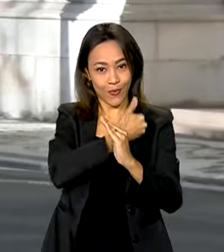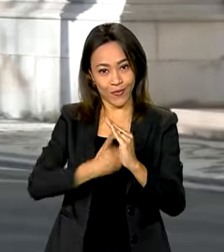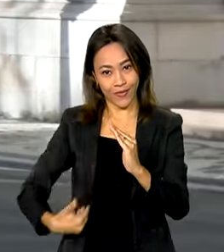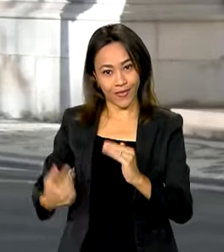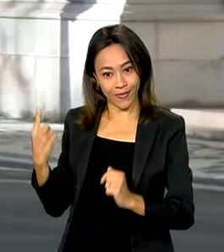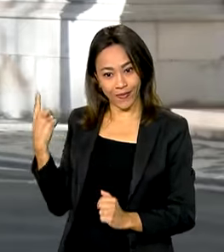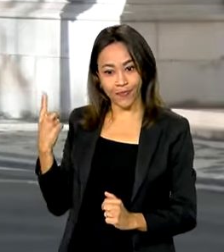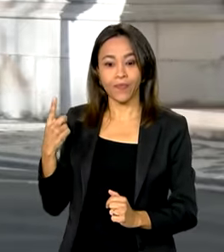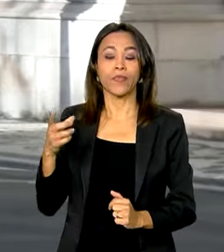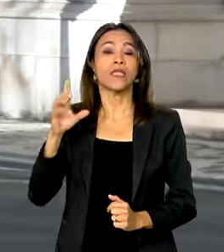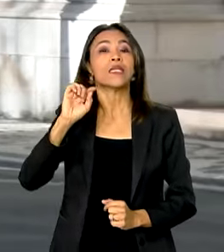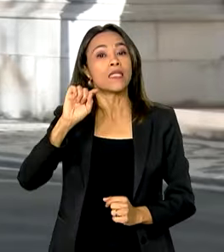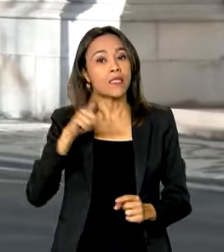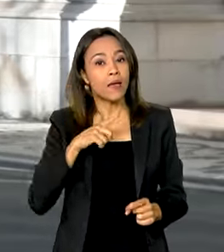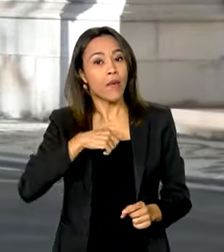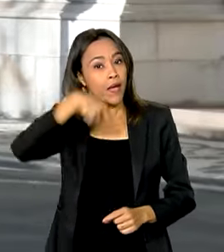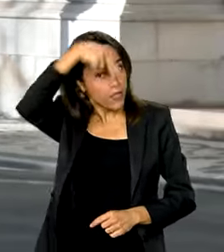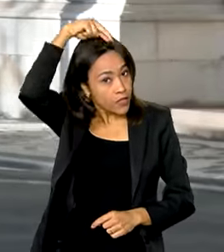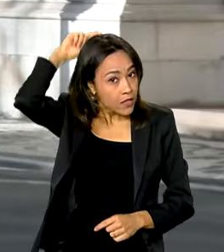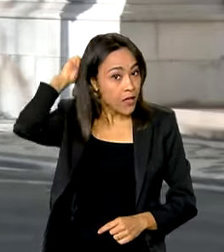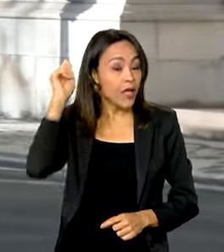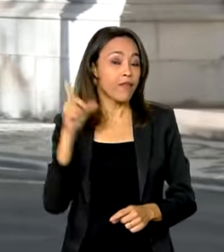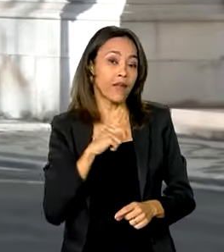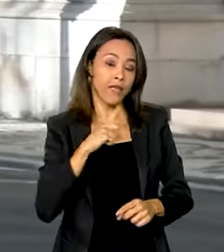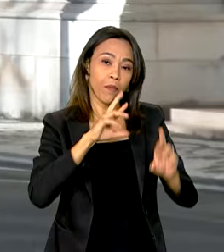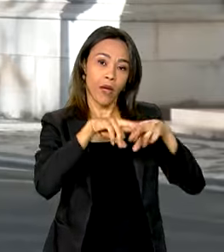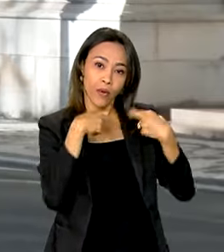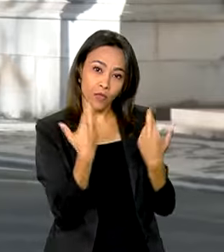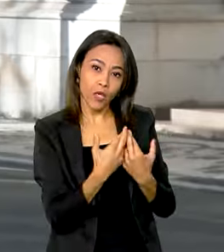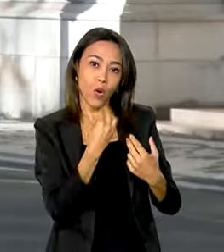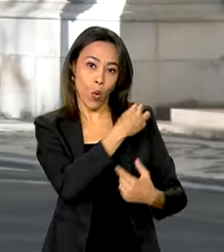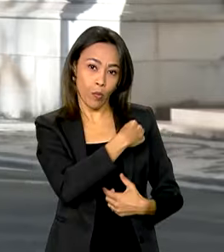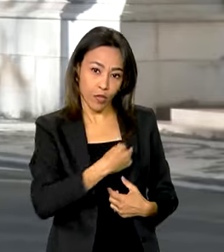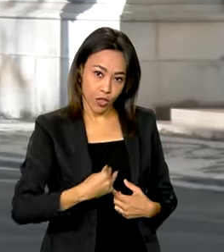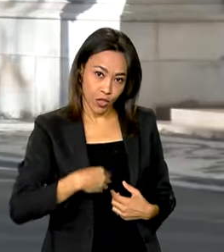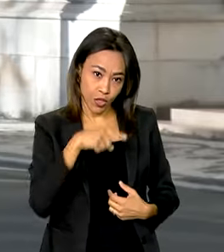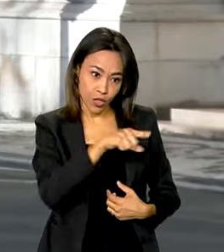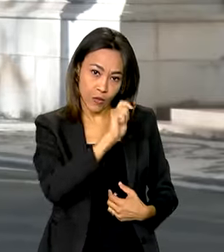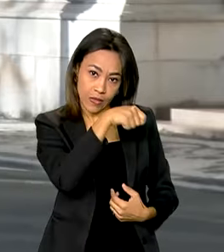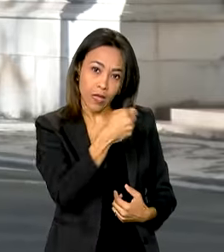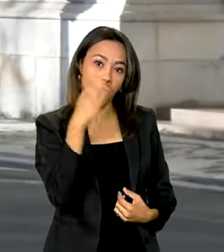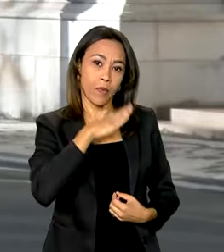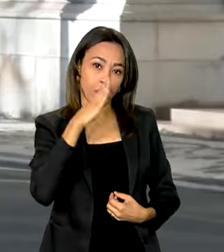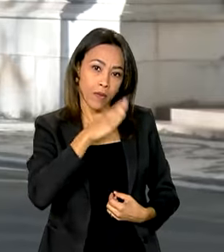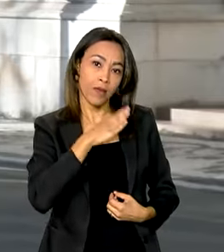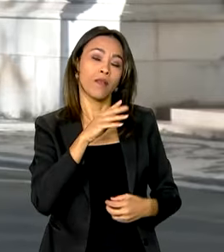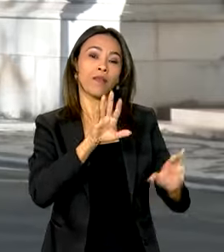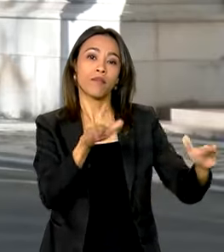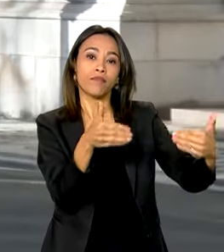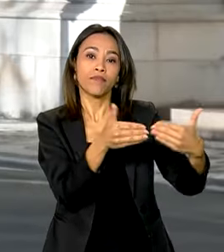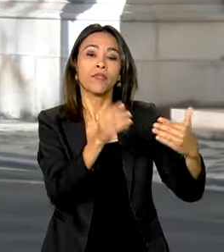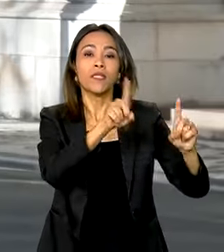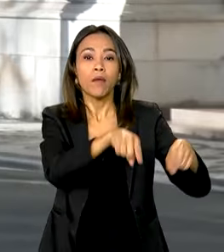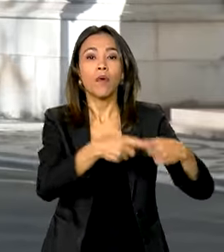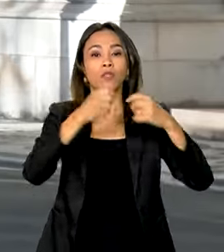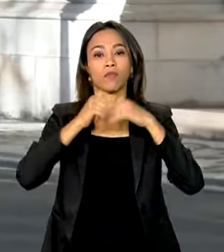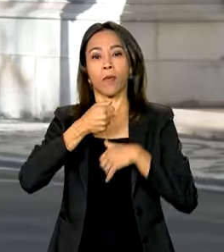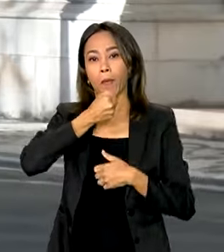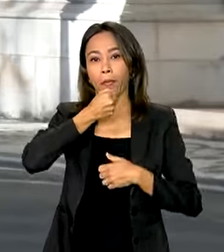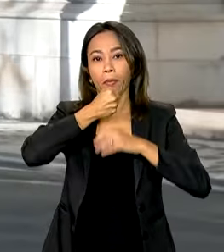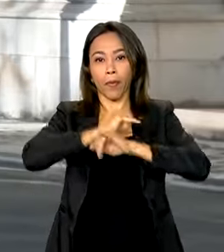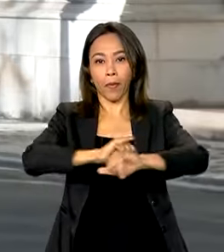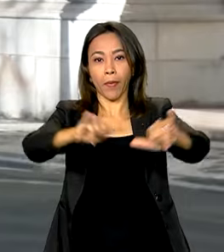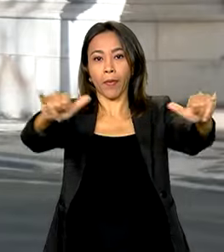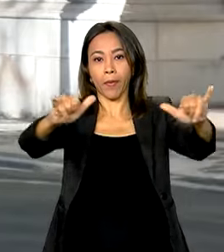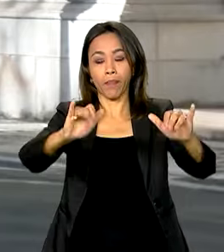também terá uma reunião com o ministro da Reconstrução do Rio Grande do Sul, Paulo Pimenta, e participa de uma coletiva à imprensa.